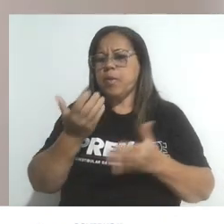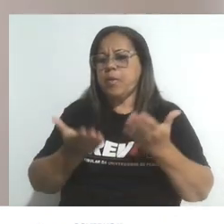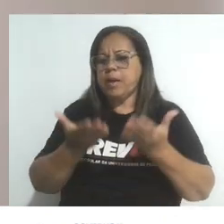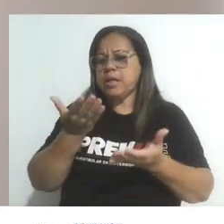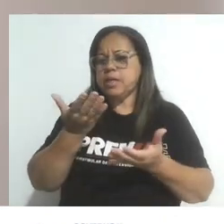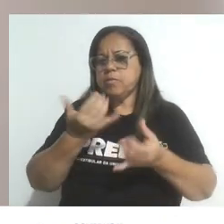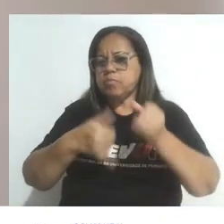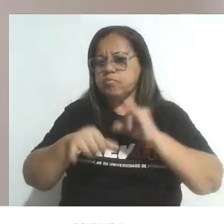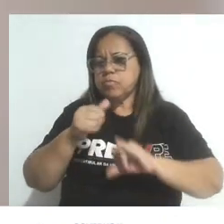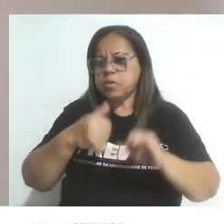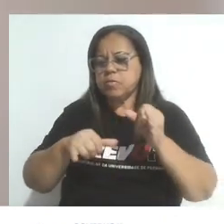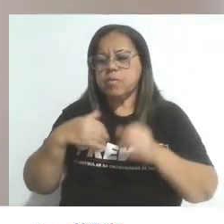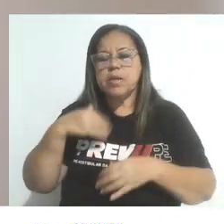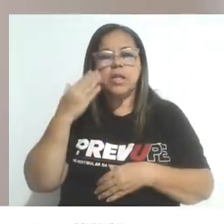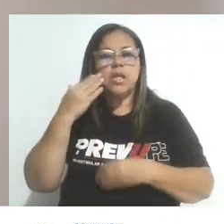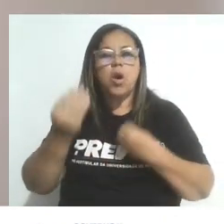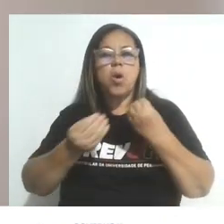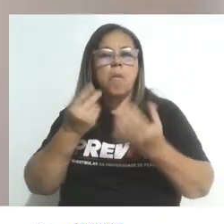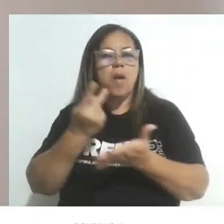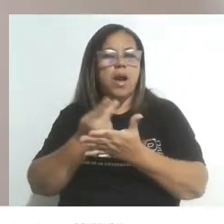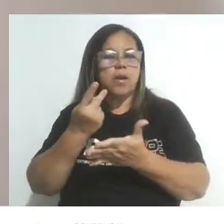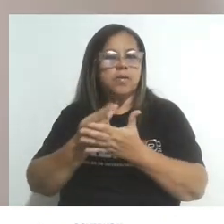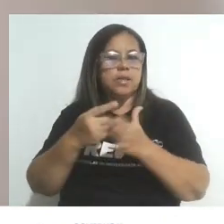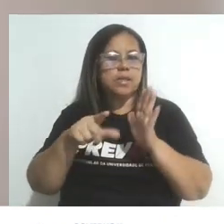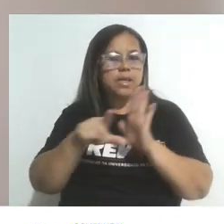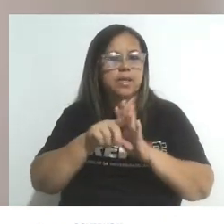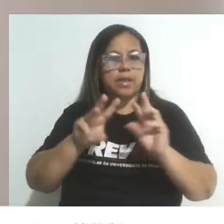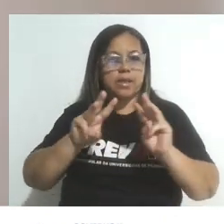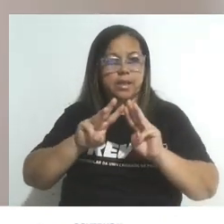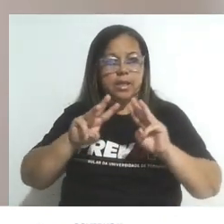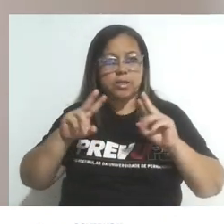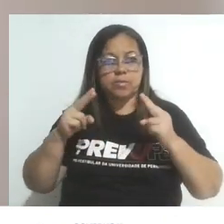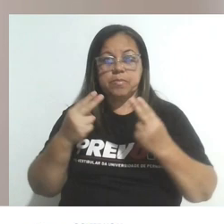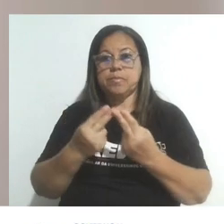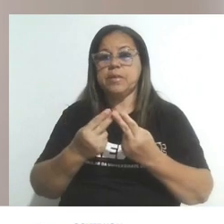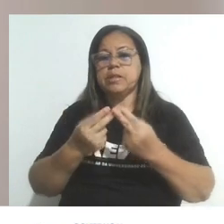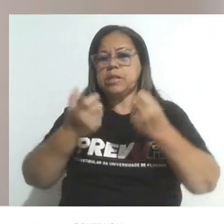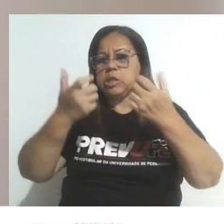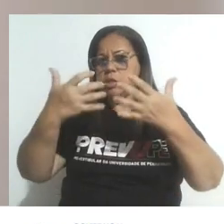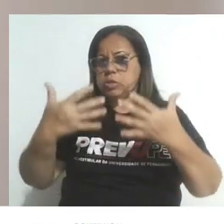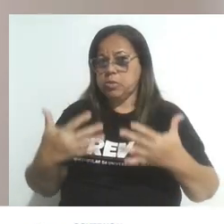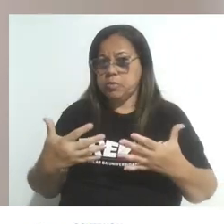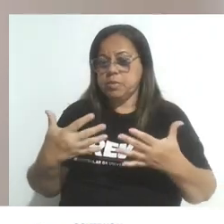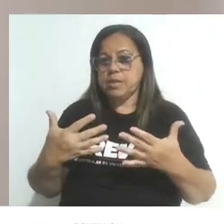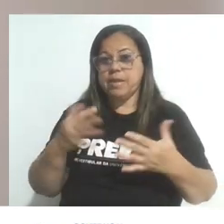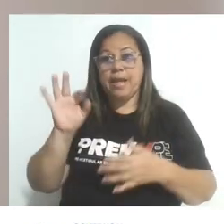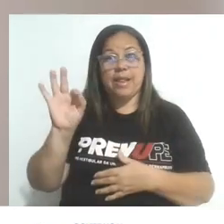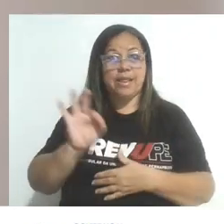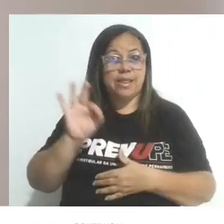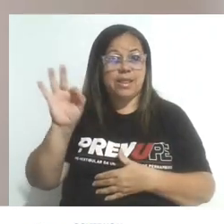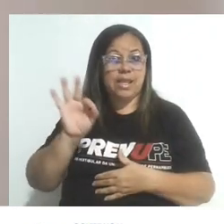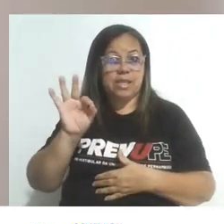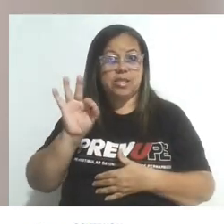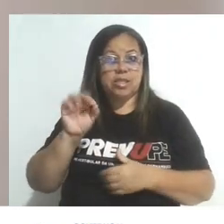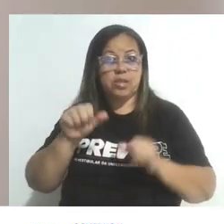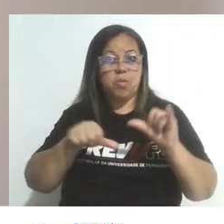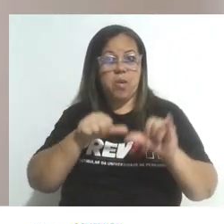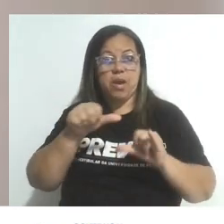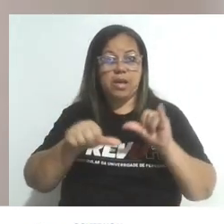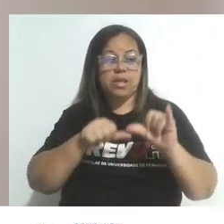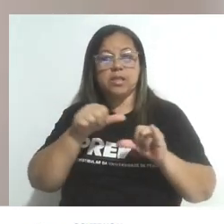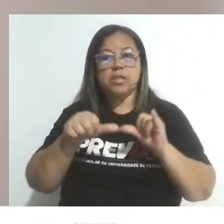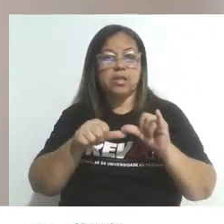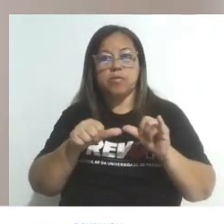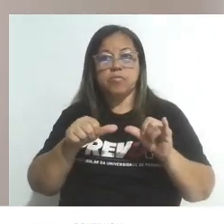entender como funciona a lei da ação das massas. Ela estabelece que a taxa de uma reação química é diretamente